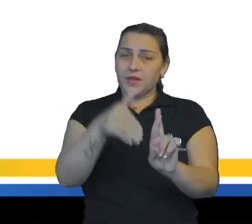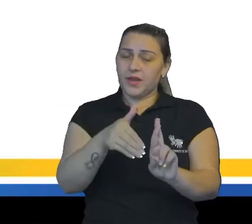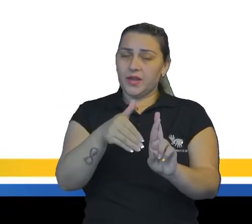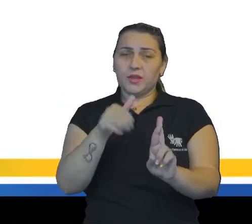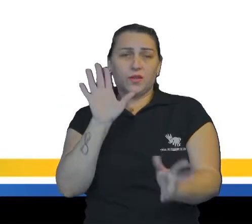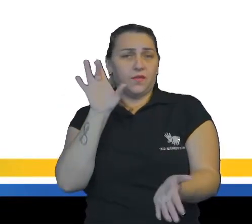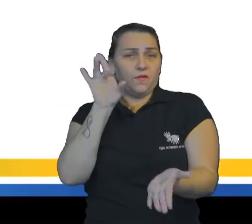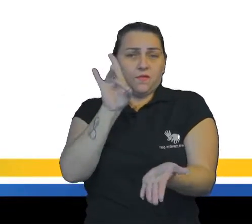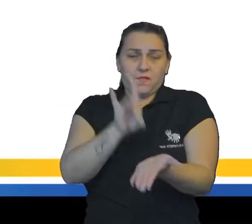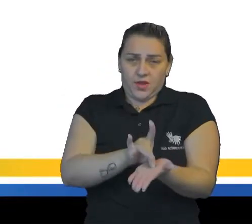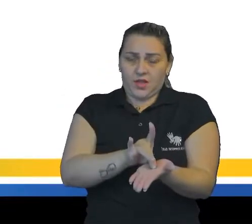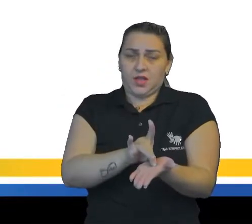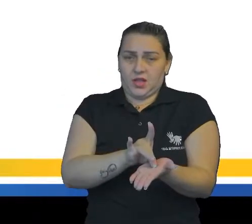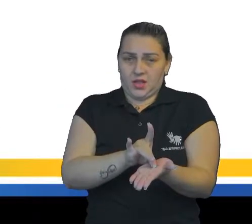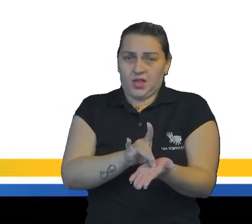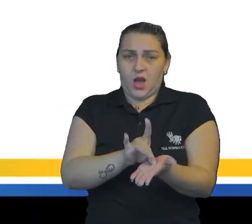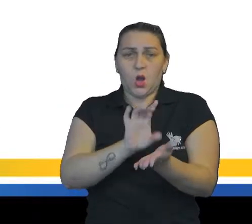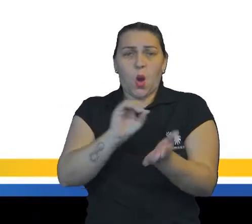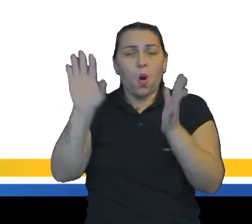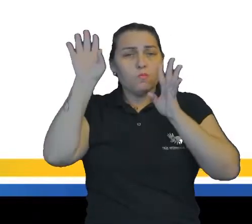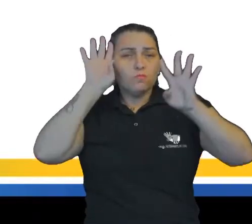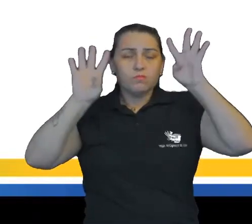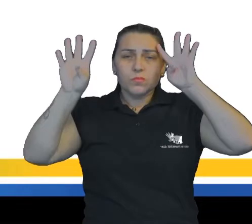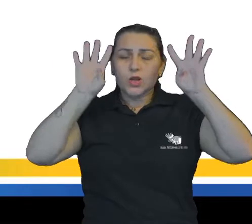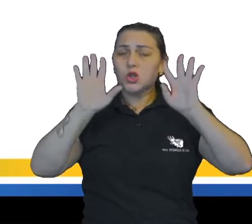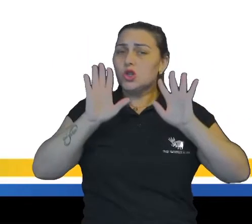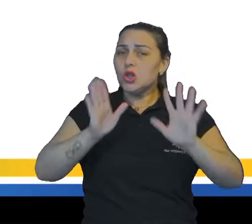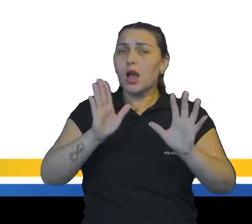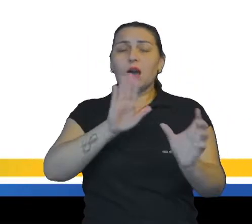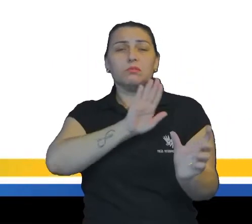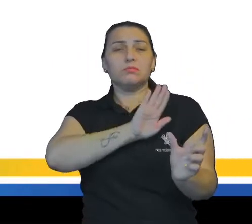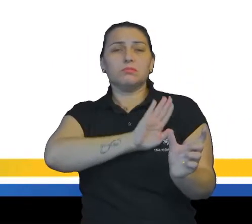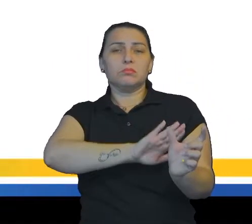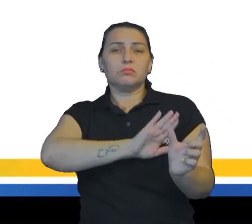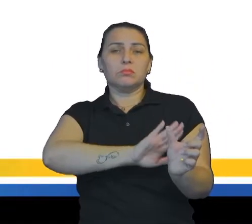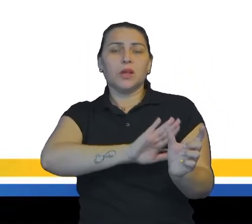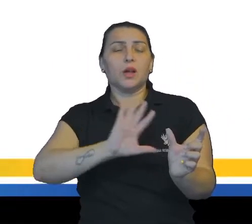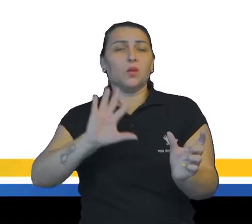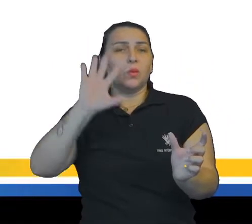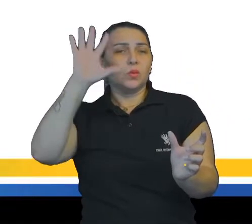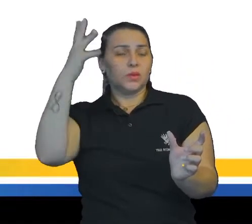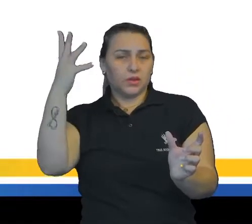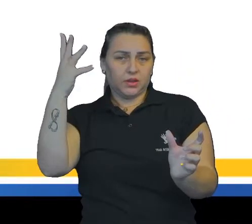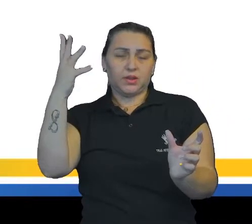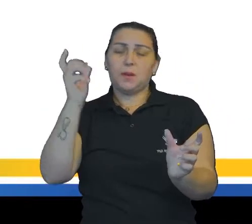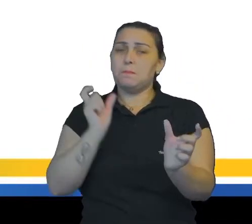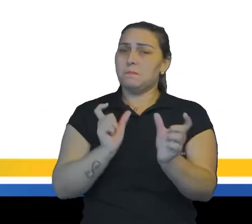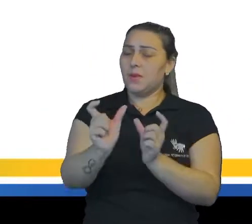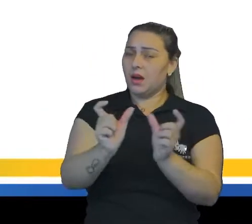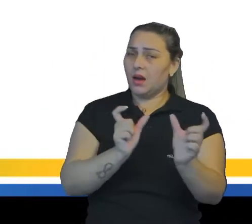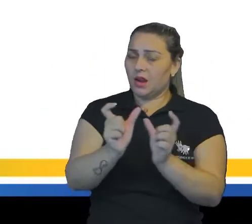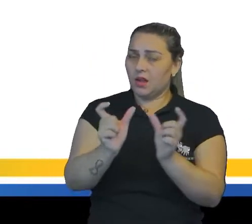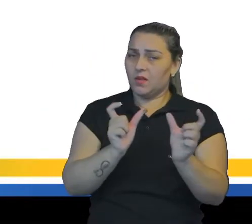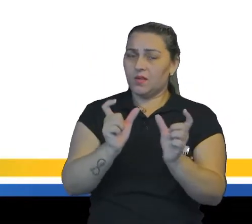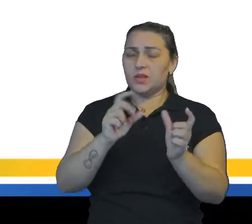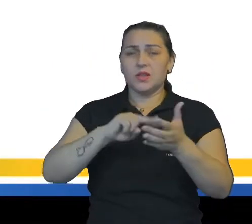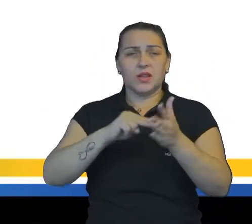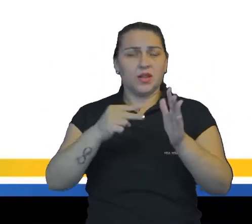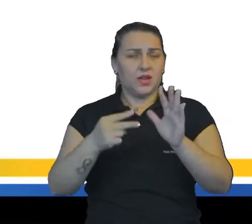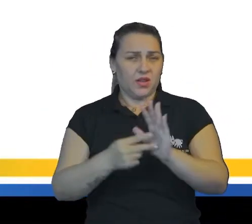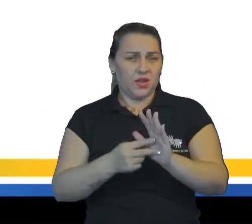realidade concreta ou imaginária. Já a conotação, ocorre a conotação quando a palavra é empregada em sentido